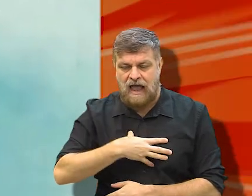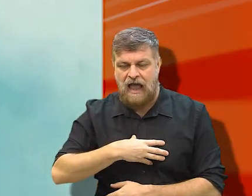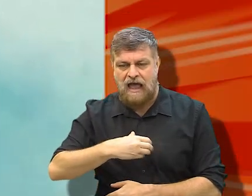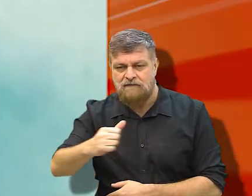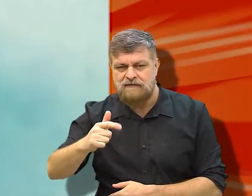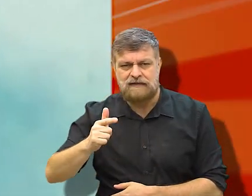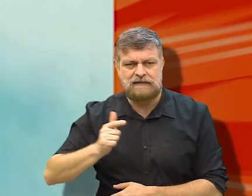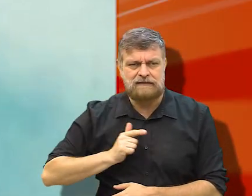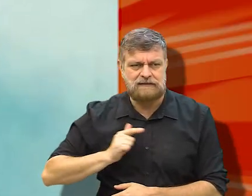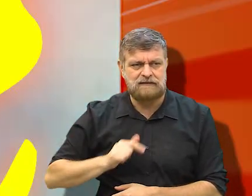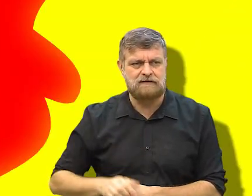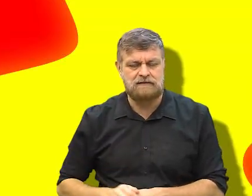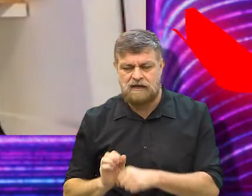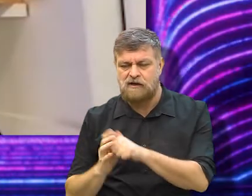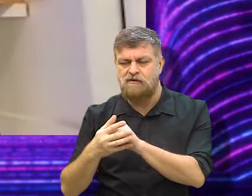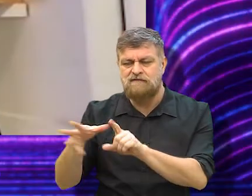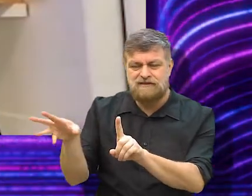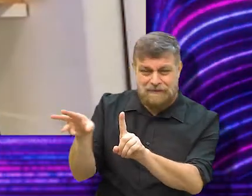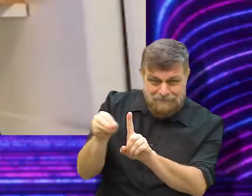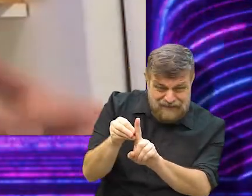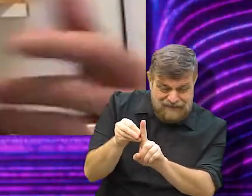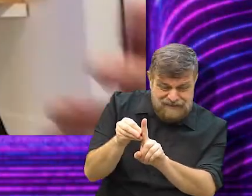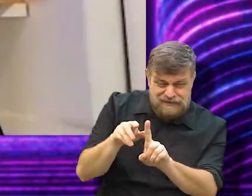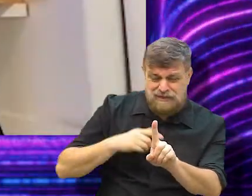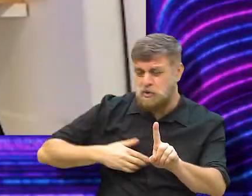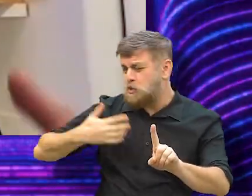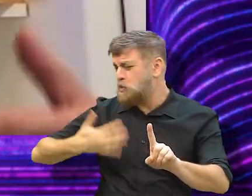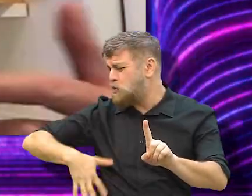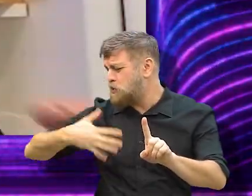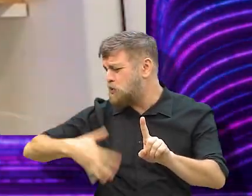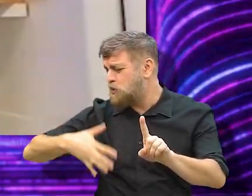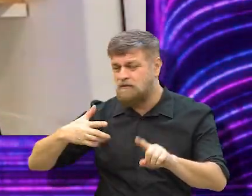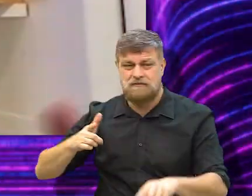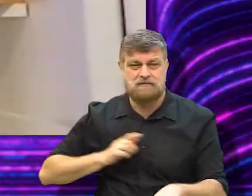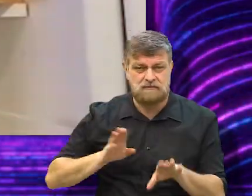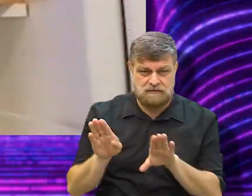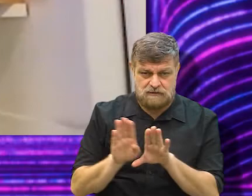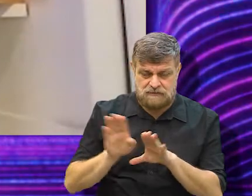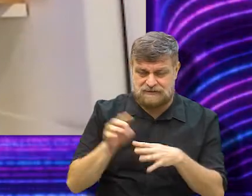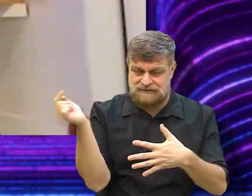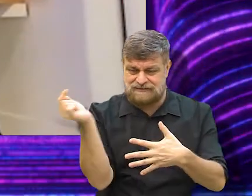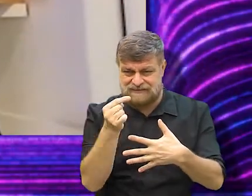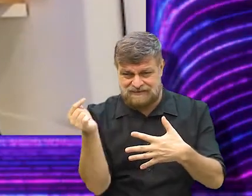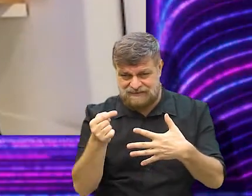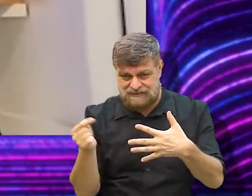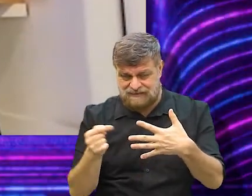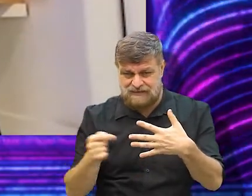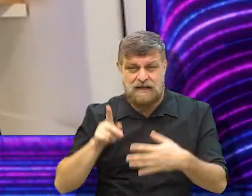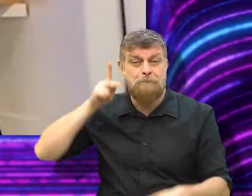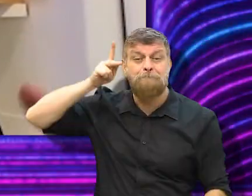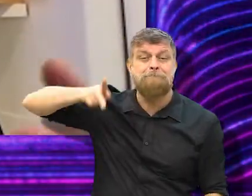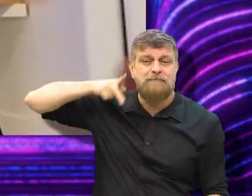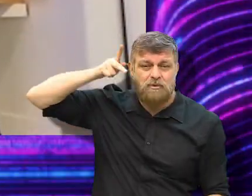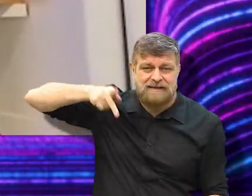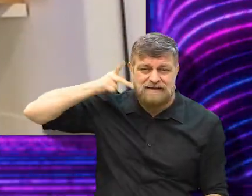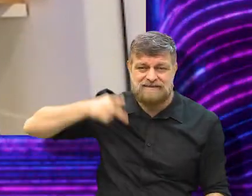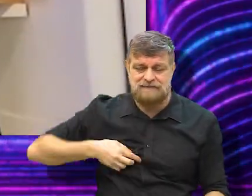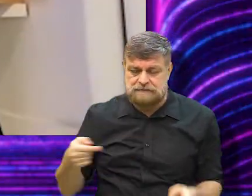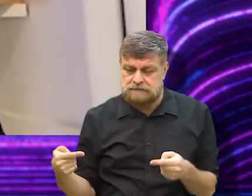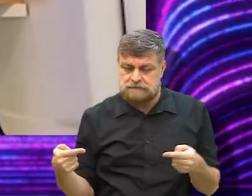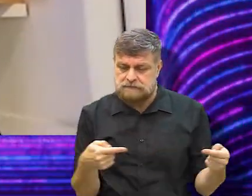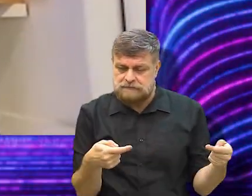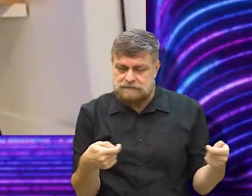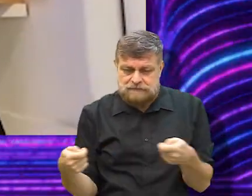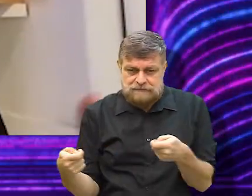dele. Aí ele pega, o cara pega Covid, enfim. Eu vou trazendo também essas questões políticas, essas questões de